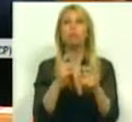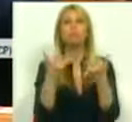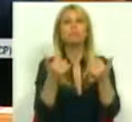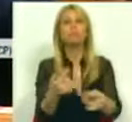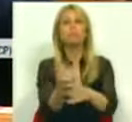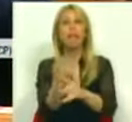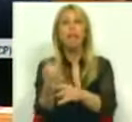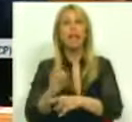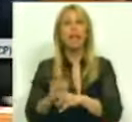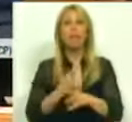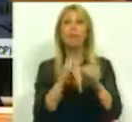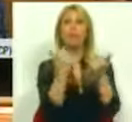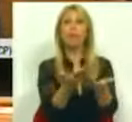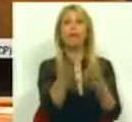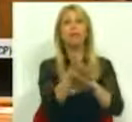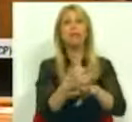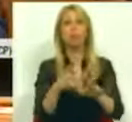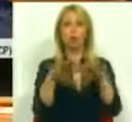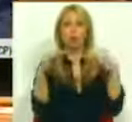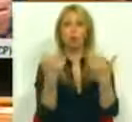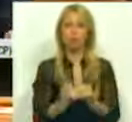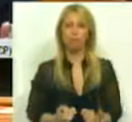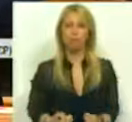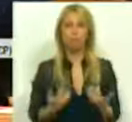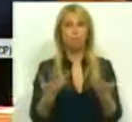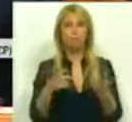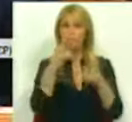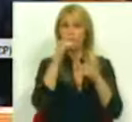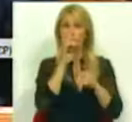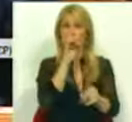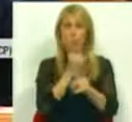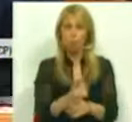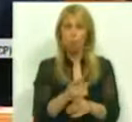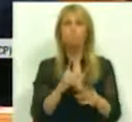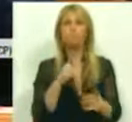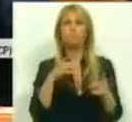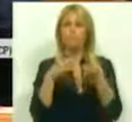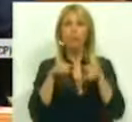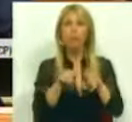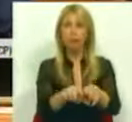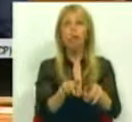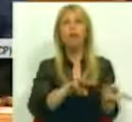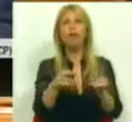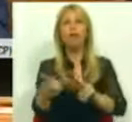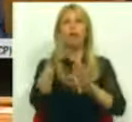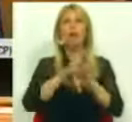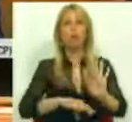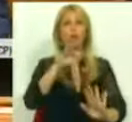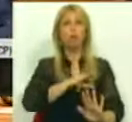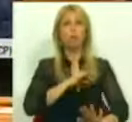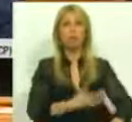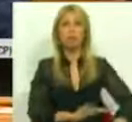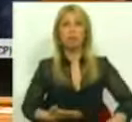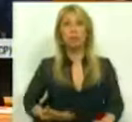setor social. Paralelamente, alterou as regras do subsídio de desemprego, sobretudo no